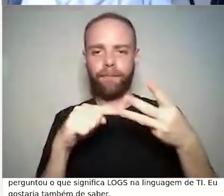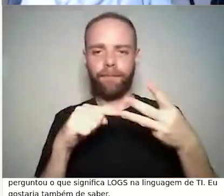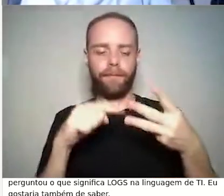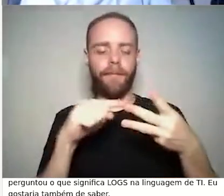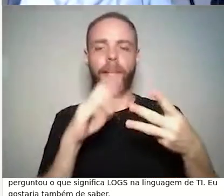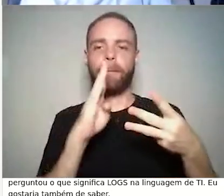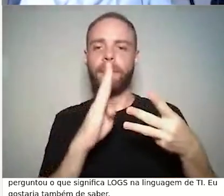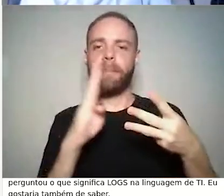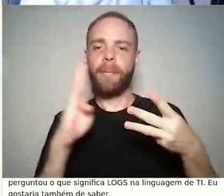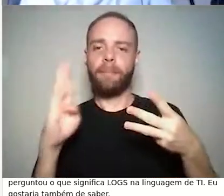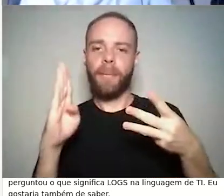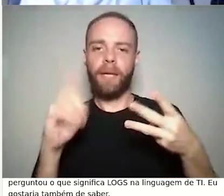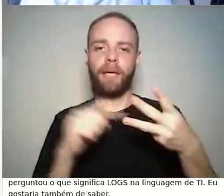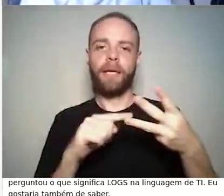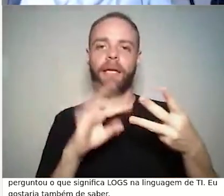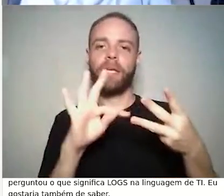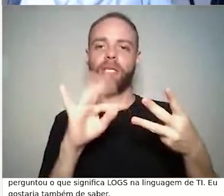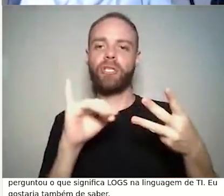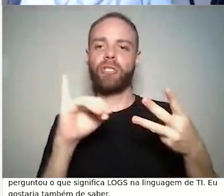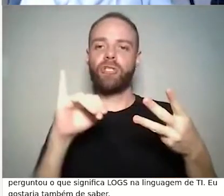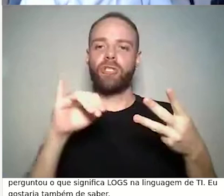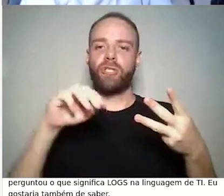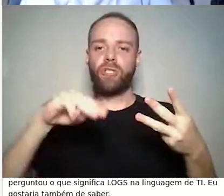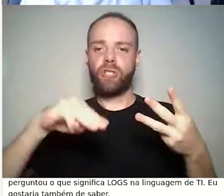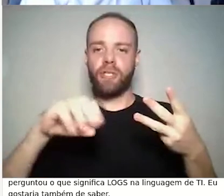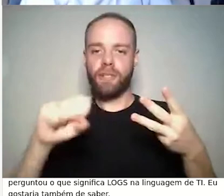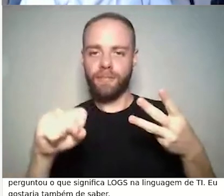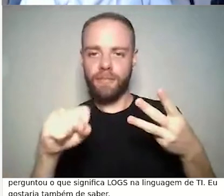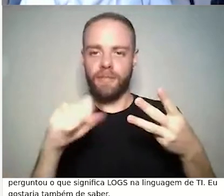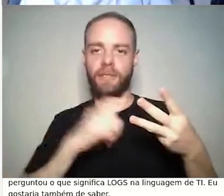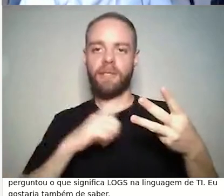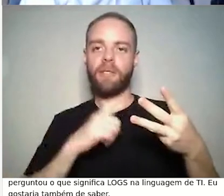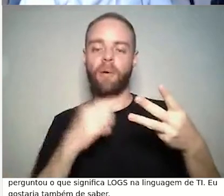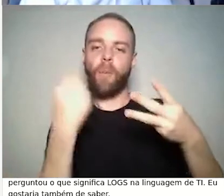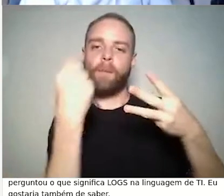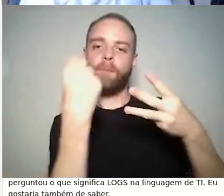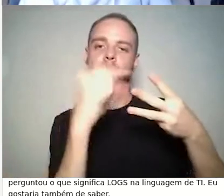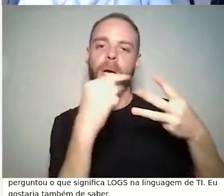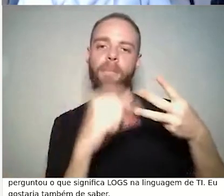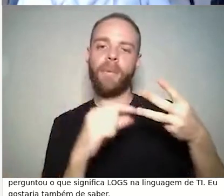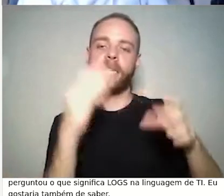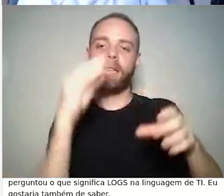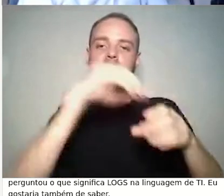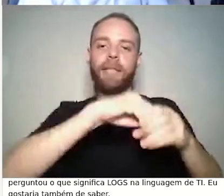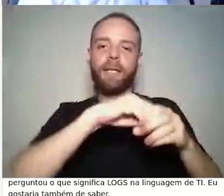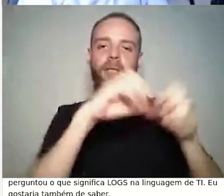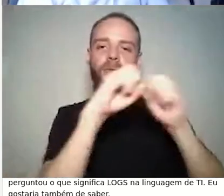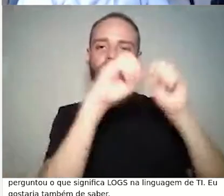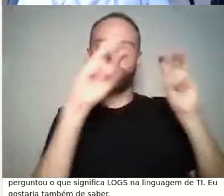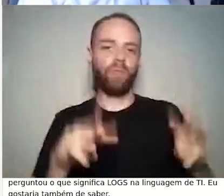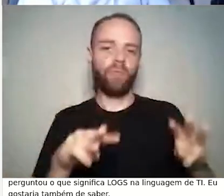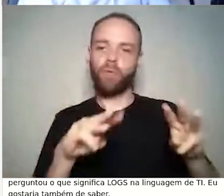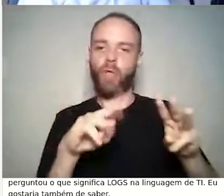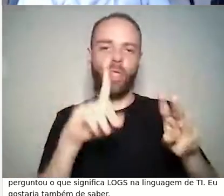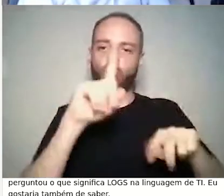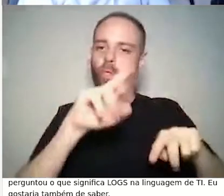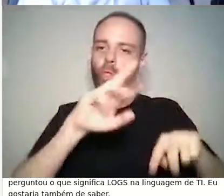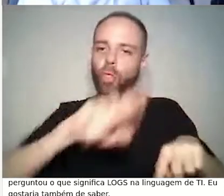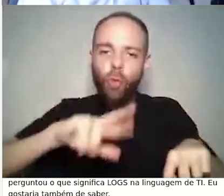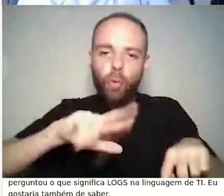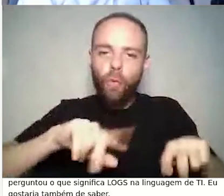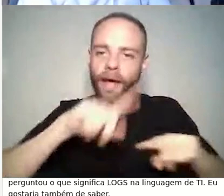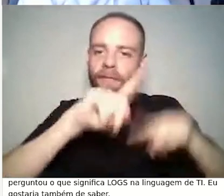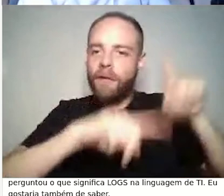o BBB e o Teams eles são plugins incorporados no Moodle, eles não são atividades do próprio Moodle e os registros do